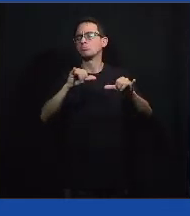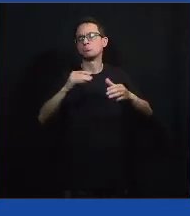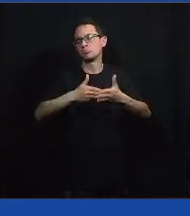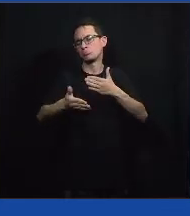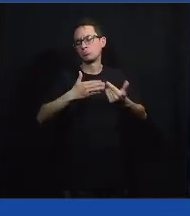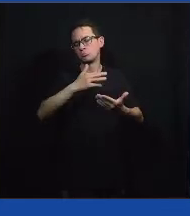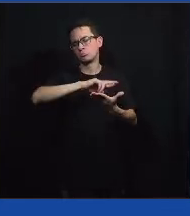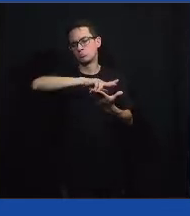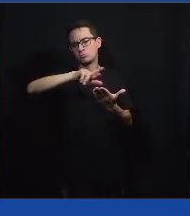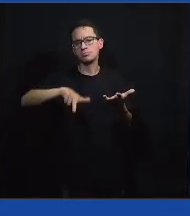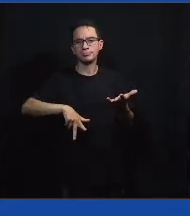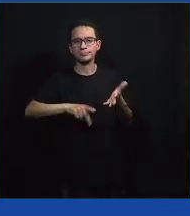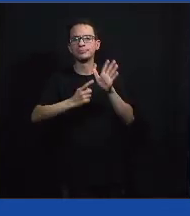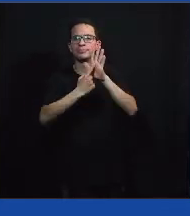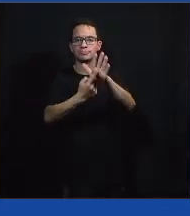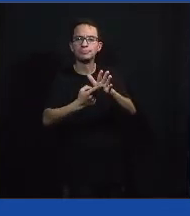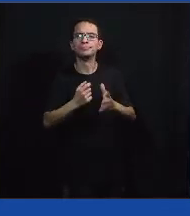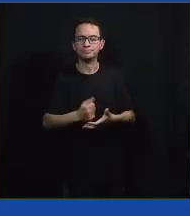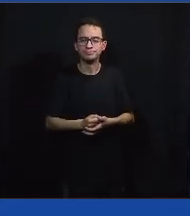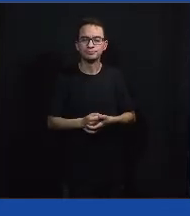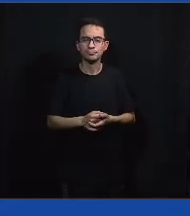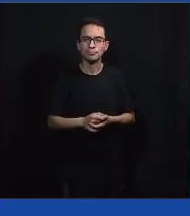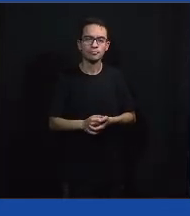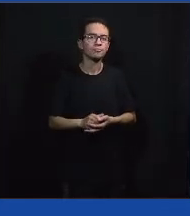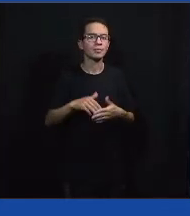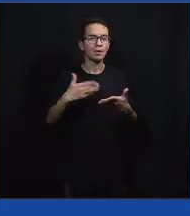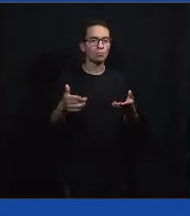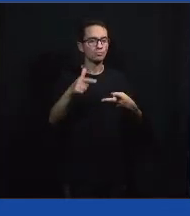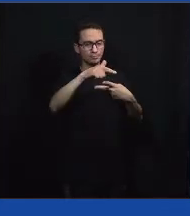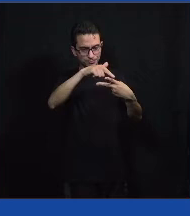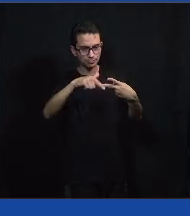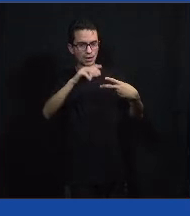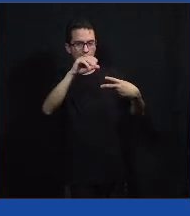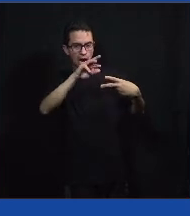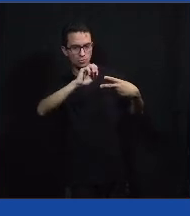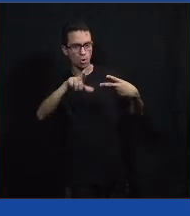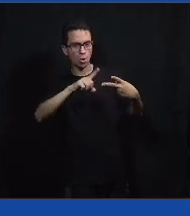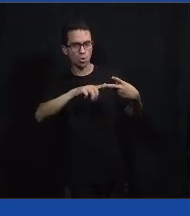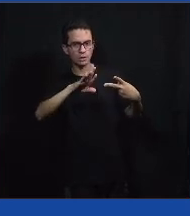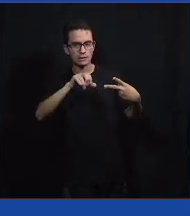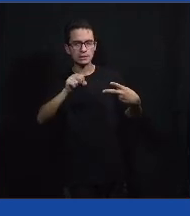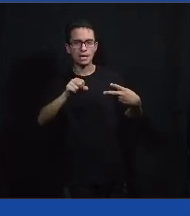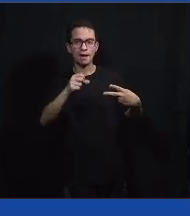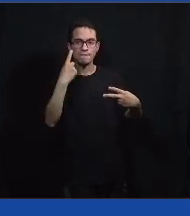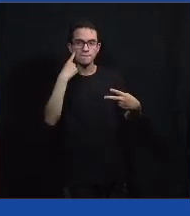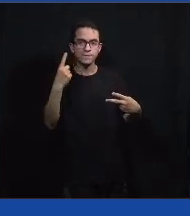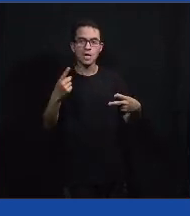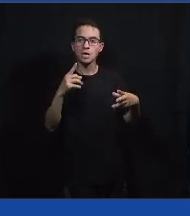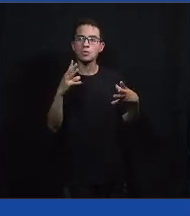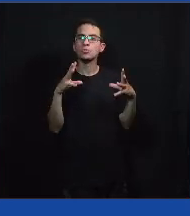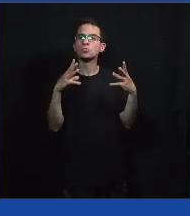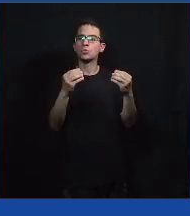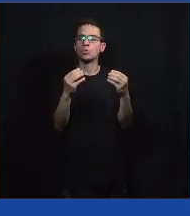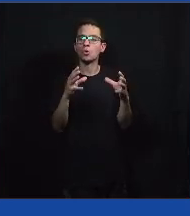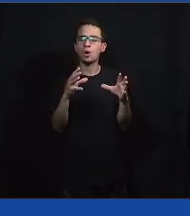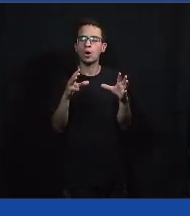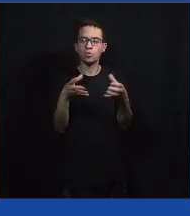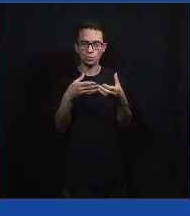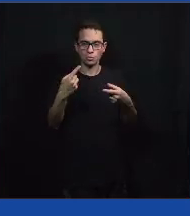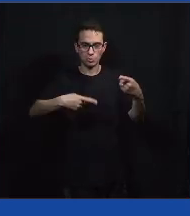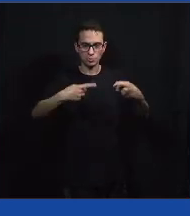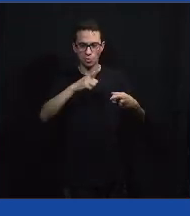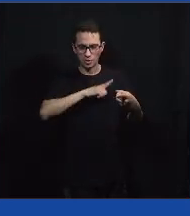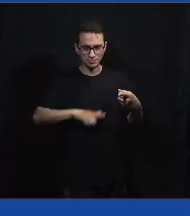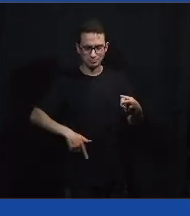a gente já tenha trazido que tanto a Carol como a Cris também não tenham enxergado tantas medidas efetivas do poder público. Mas aqui é pensar em